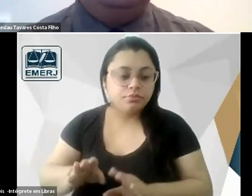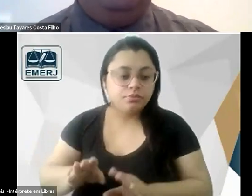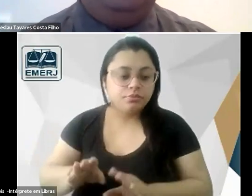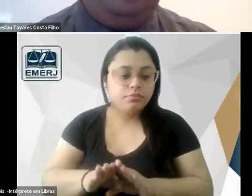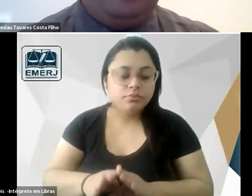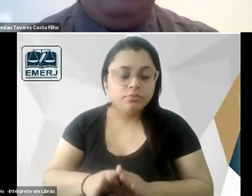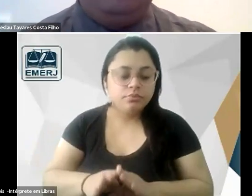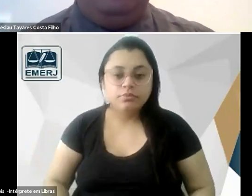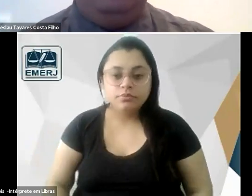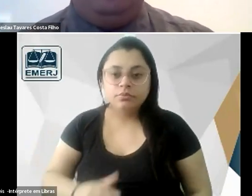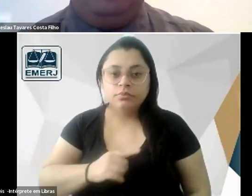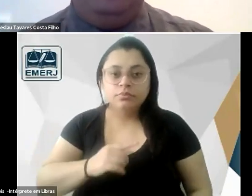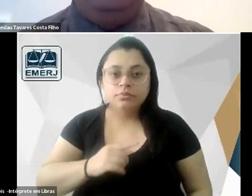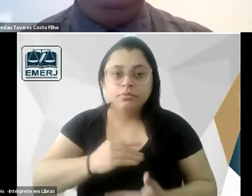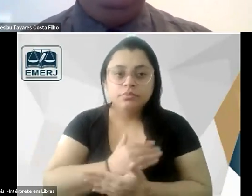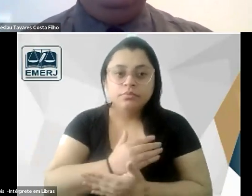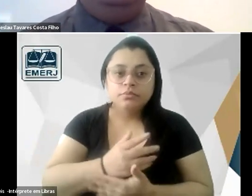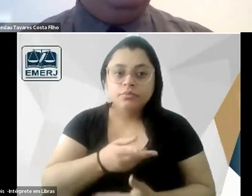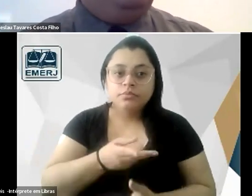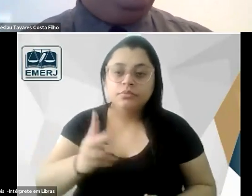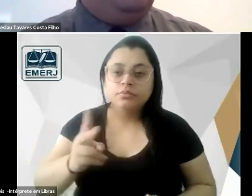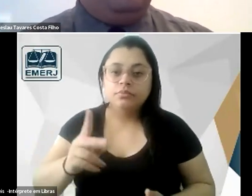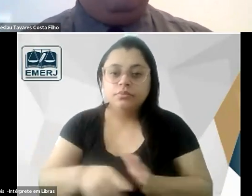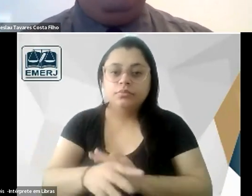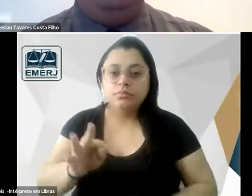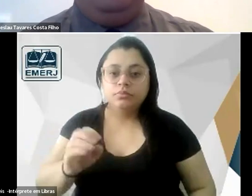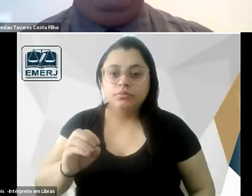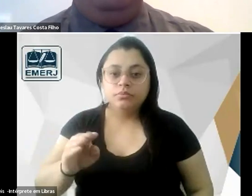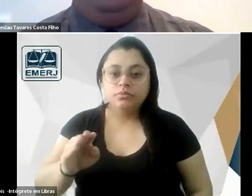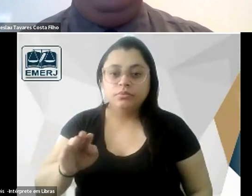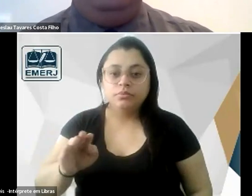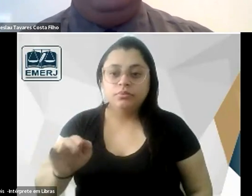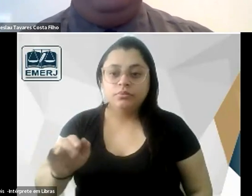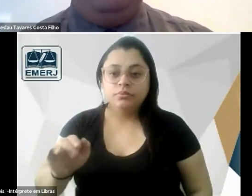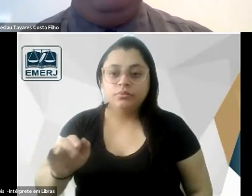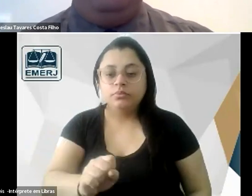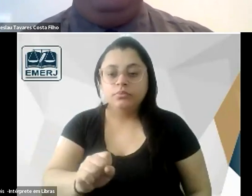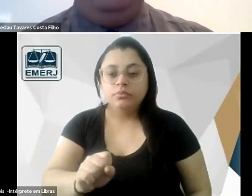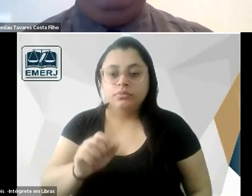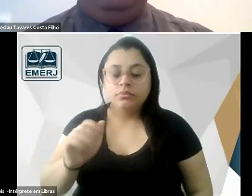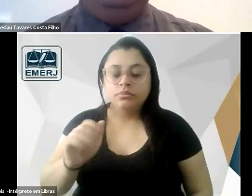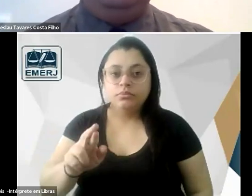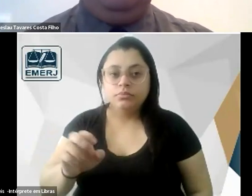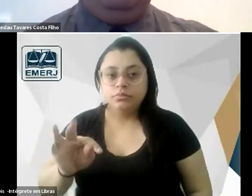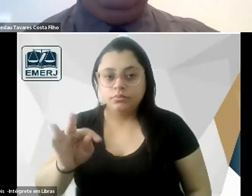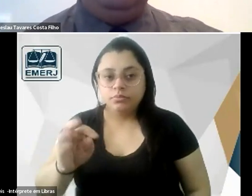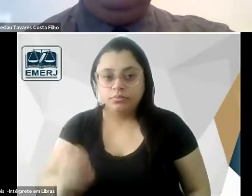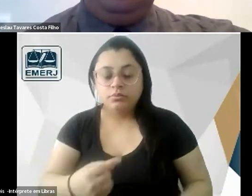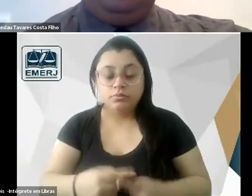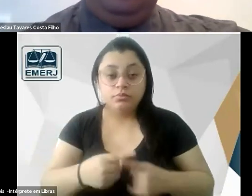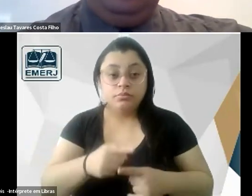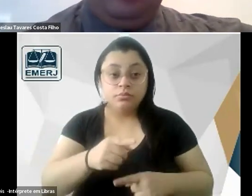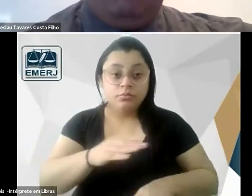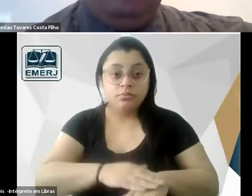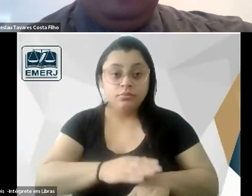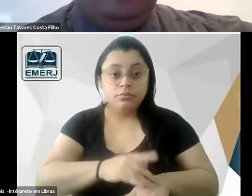rupturas e continuidade no pensamento de Tobias Barreto porque ao mesmo tempo em que de certa forma ele vai ser uma pessoa